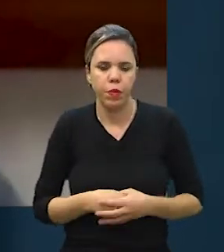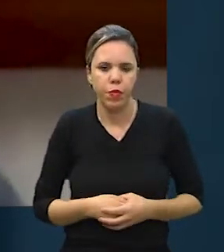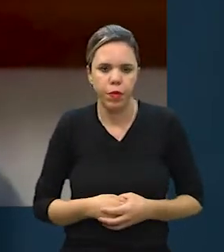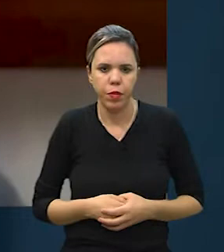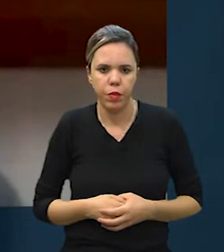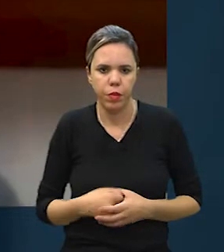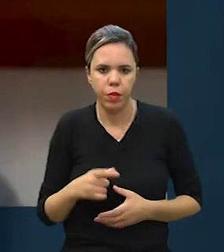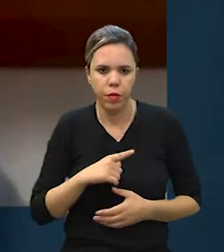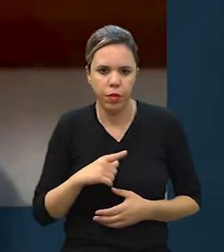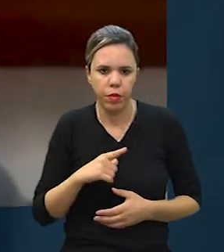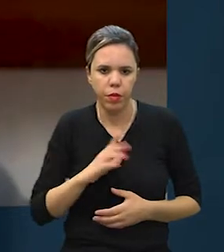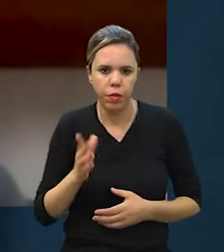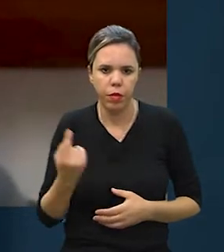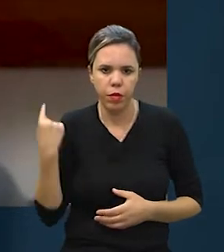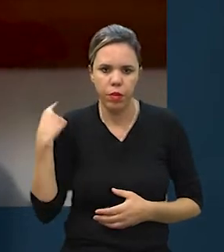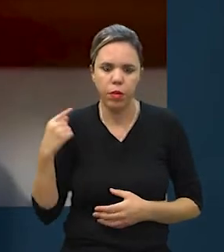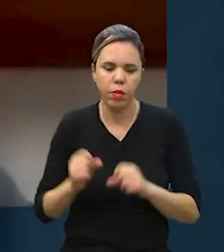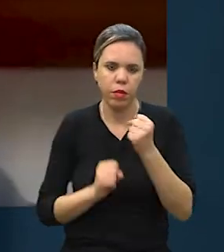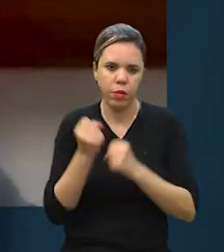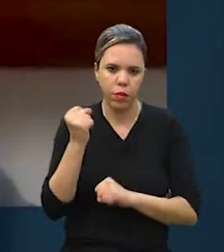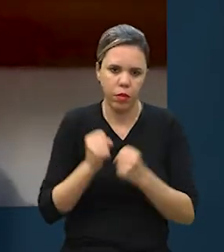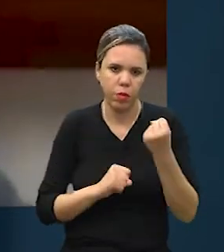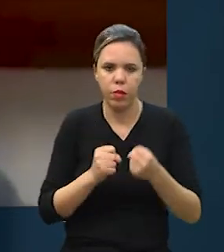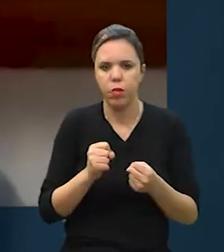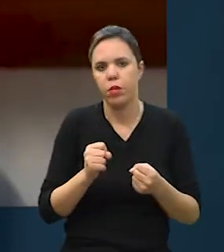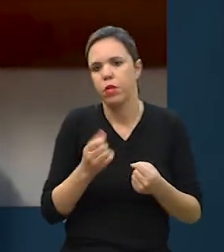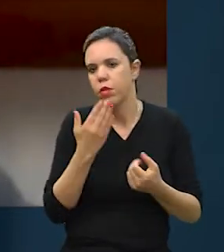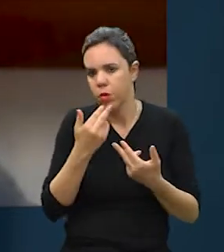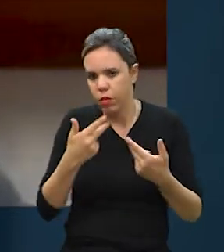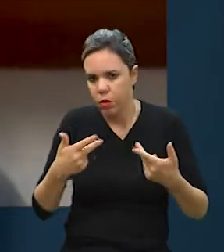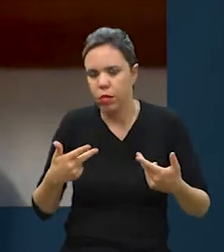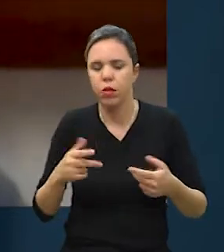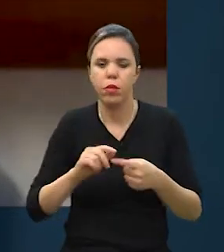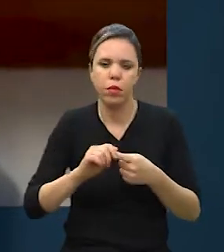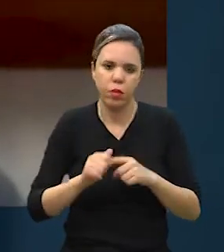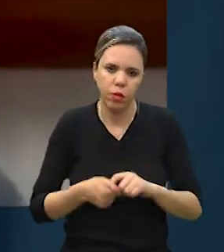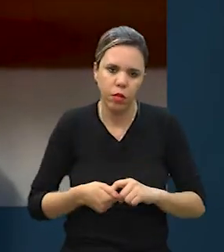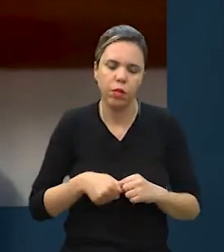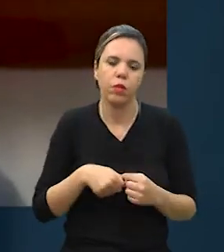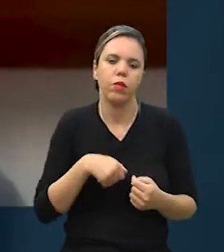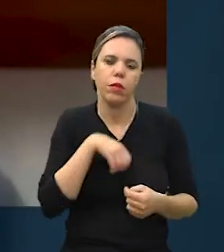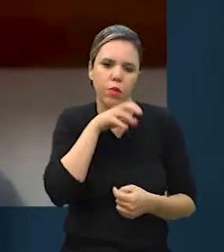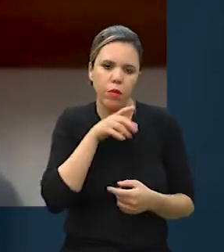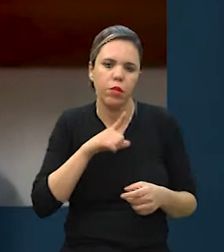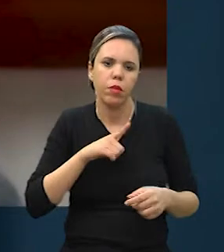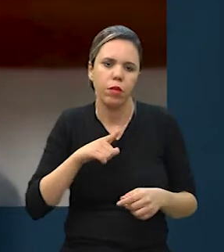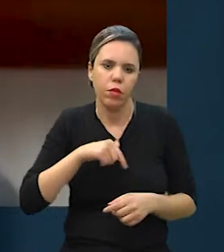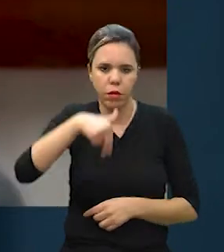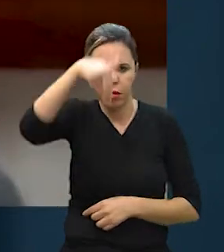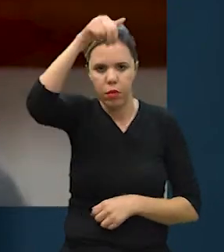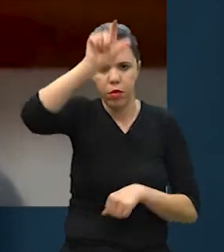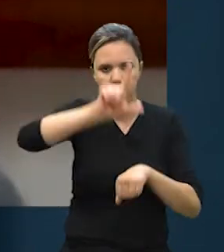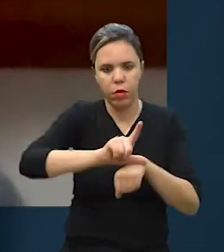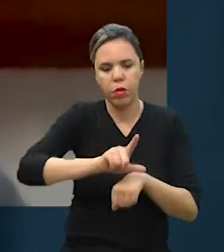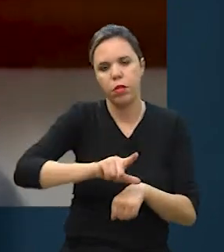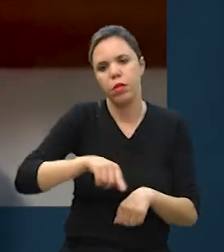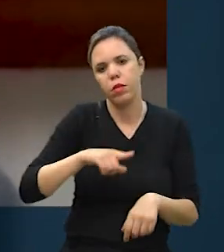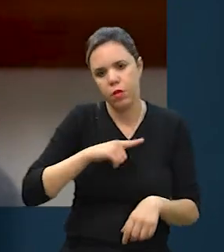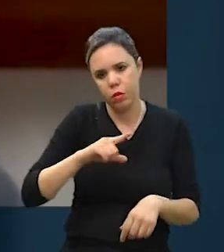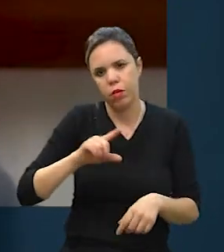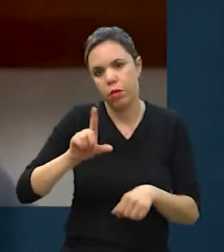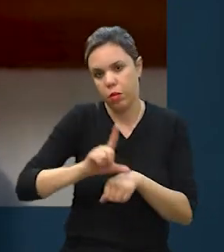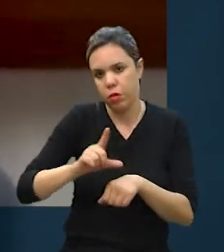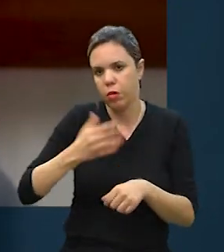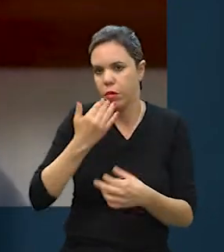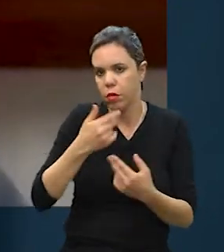disso, nós também, eu já tive fábrica de ração e ainda tenho no Nordeste loja de ração.